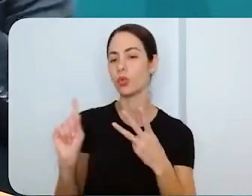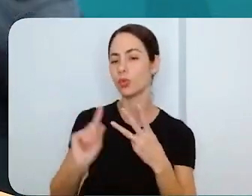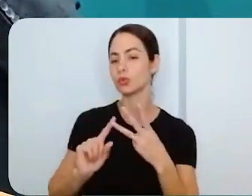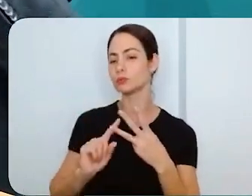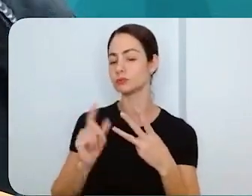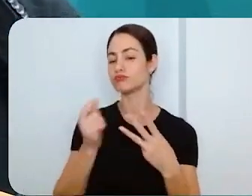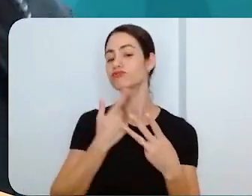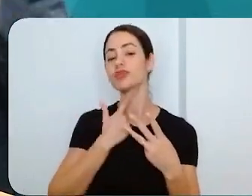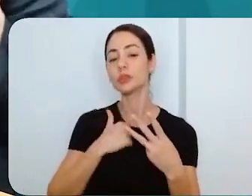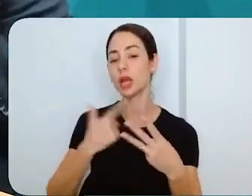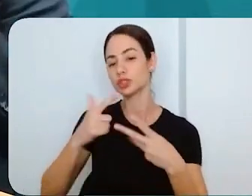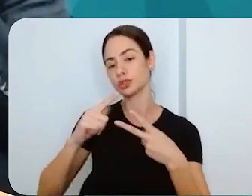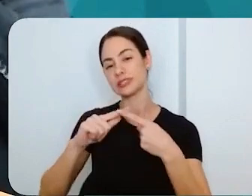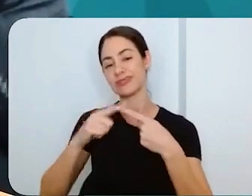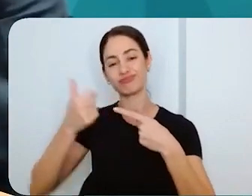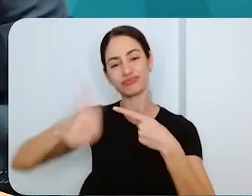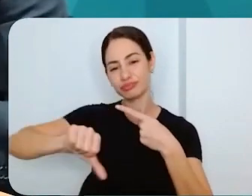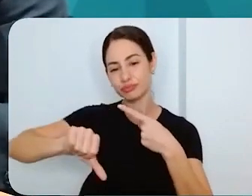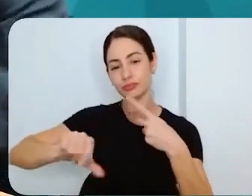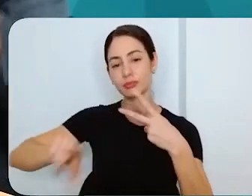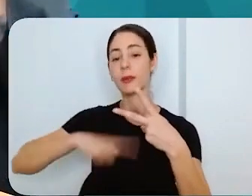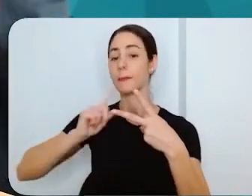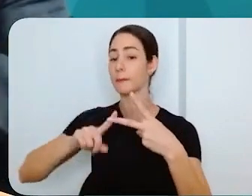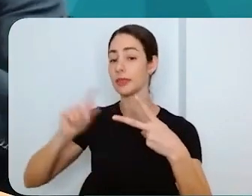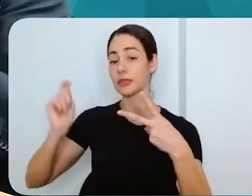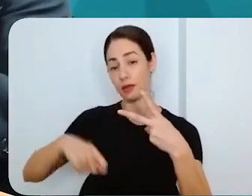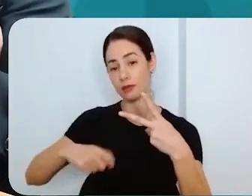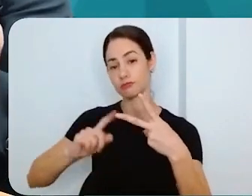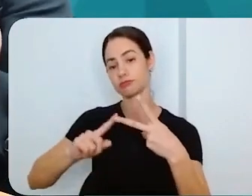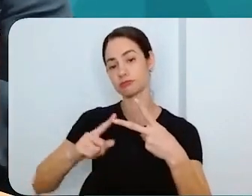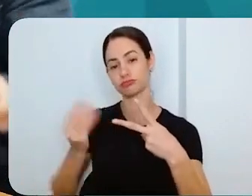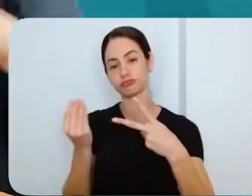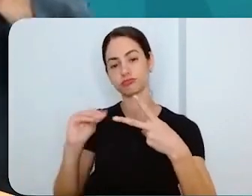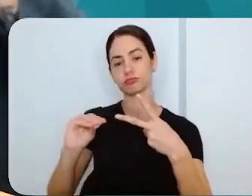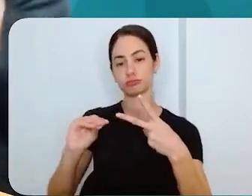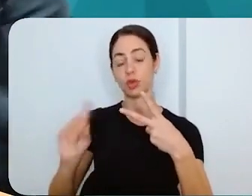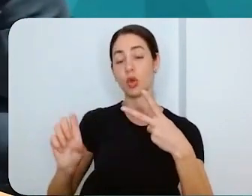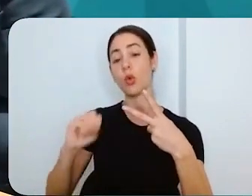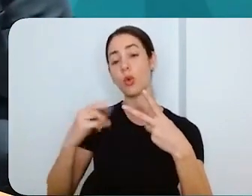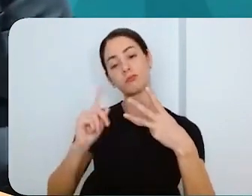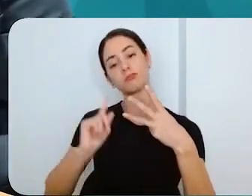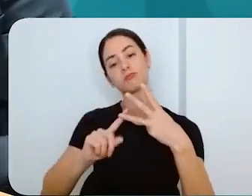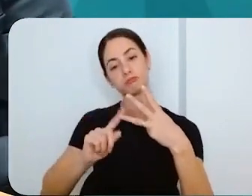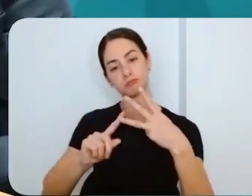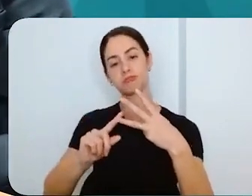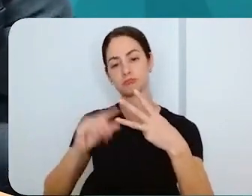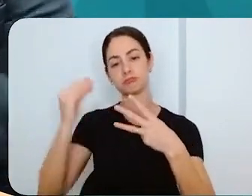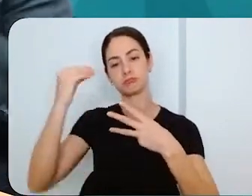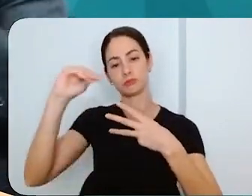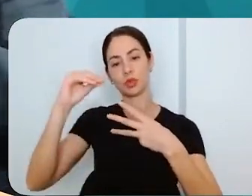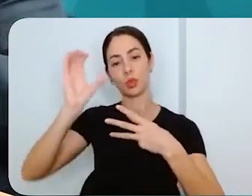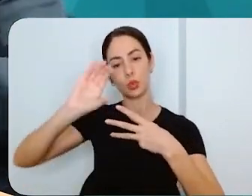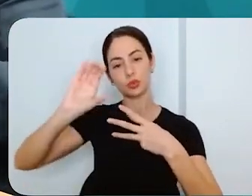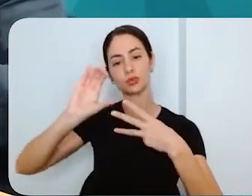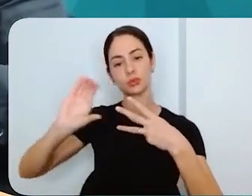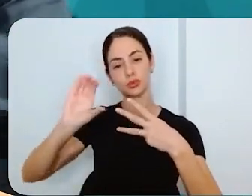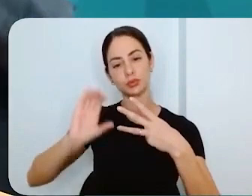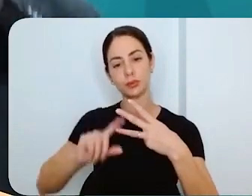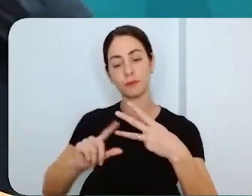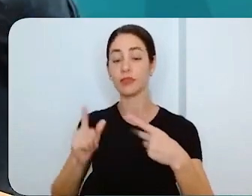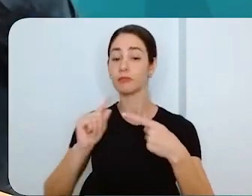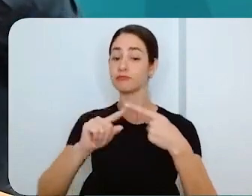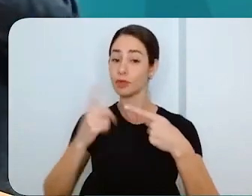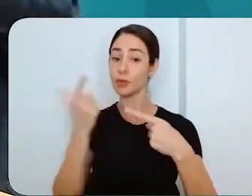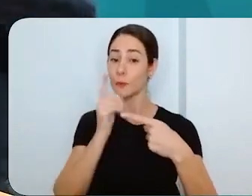garantia aqui, caso não dê certo minha primeira opção, vou ter um plano B. Ele pode colocar uma segunda opção e até uma terceira opção. Se ele conseguir